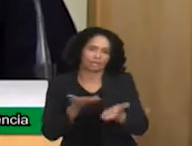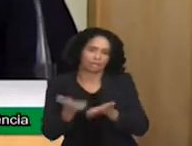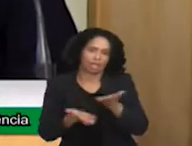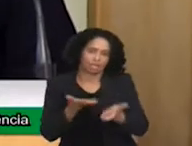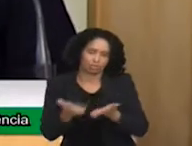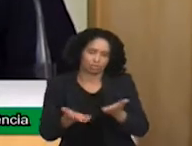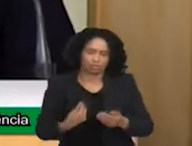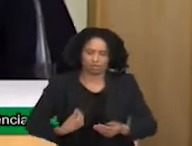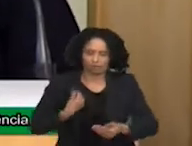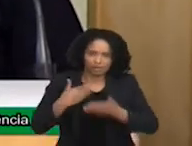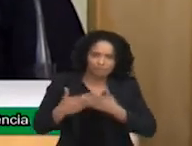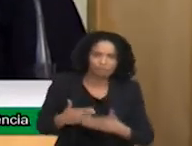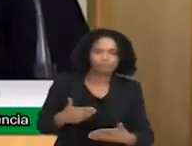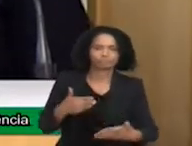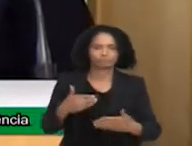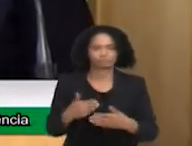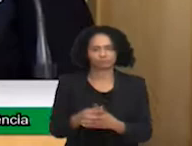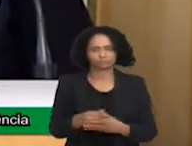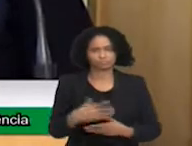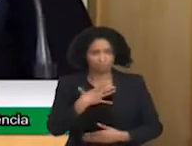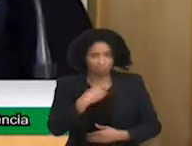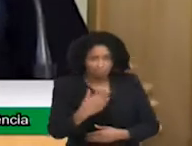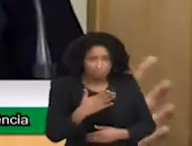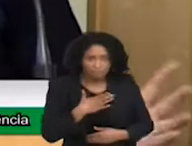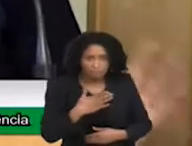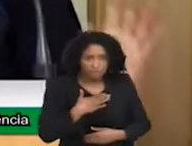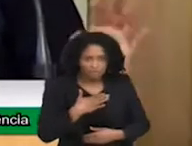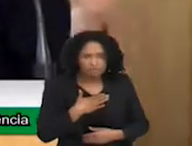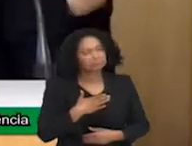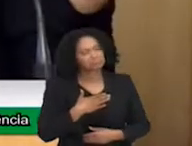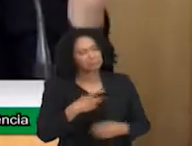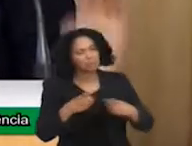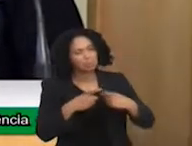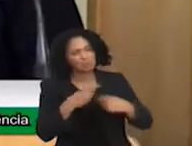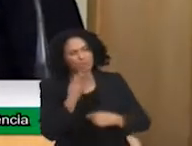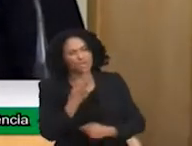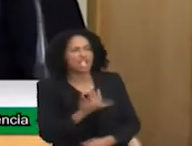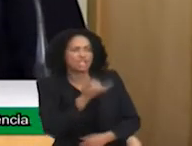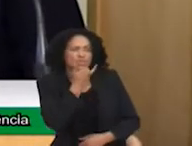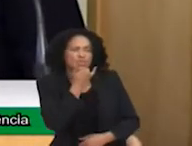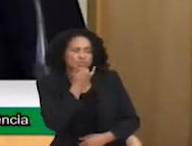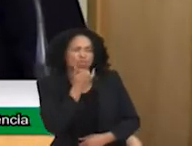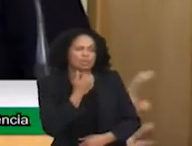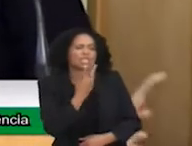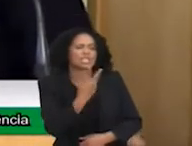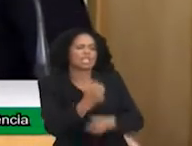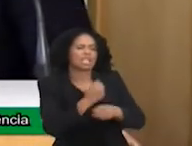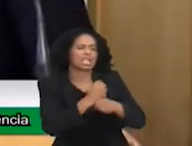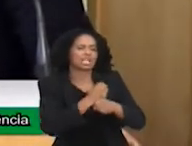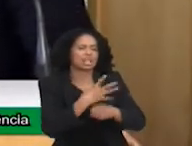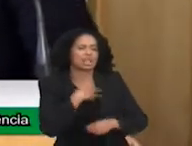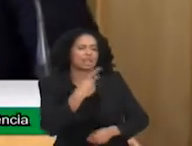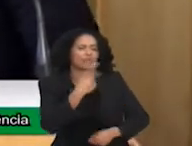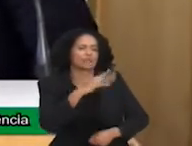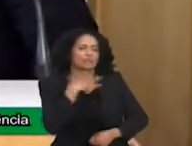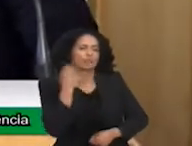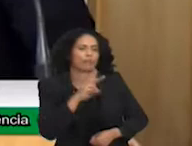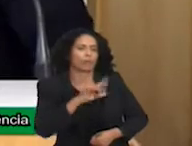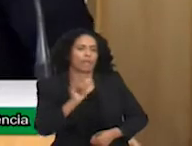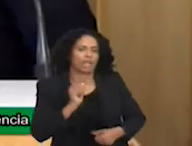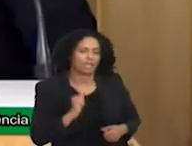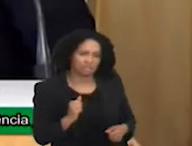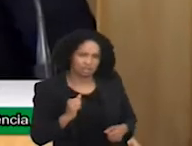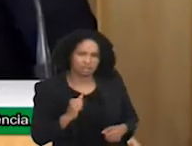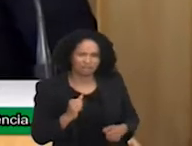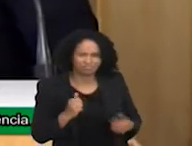Meu filho teve estimativa de três anos de vida. Ele está com 22 agora. Mais para frente, ele vai ter